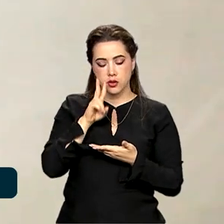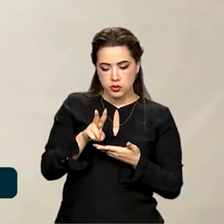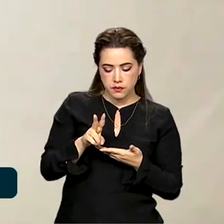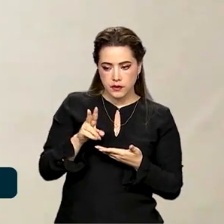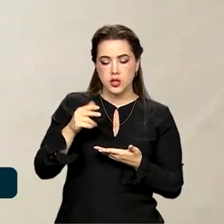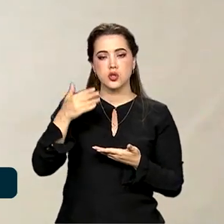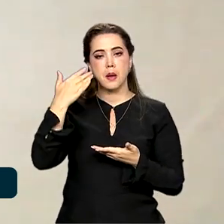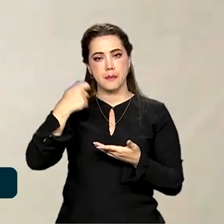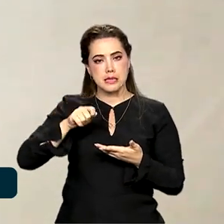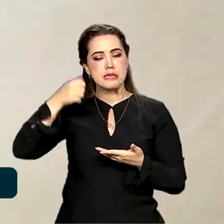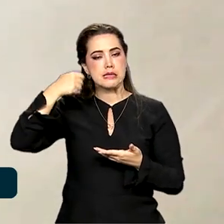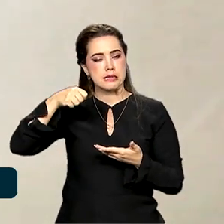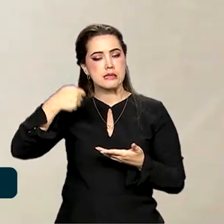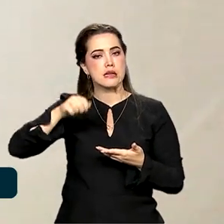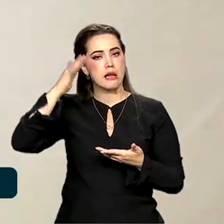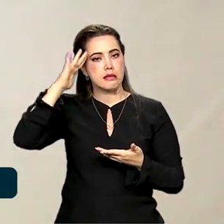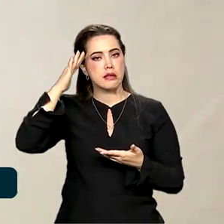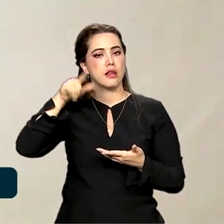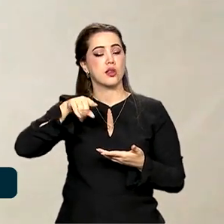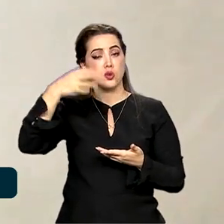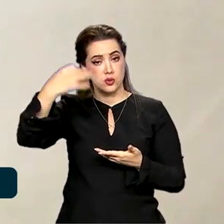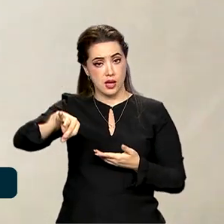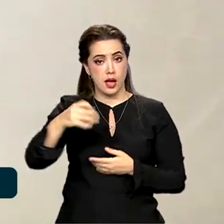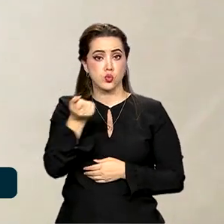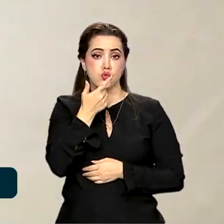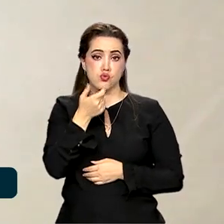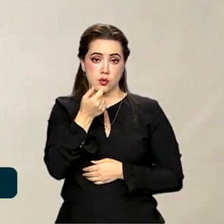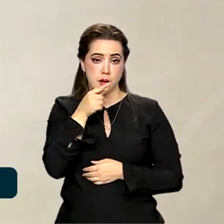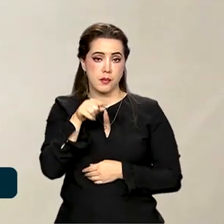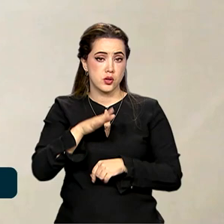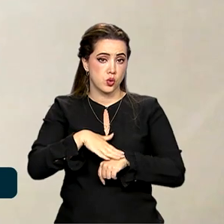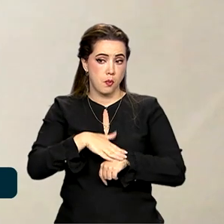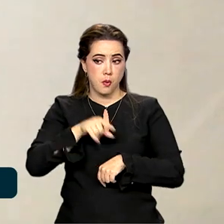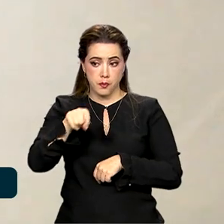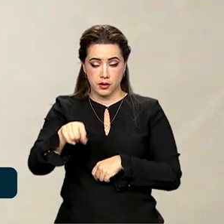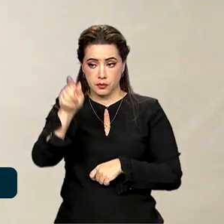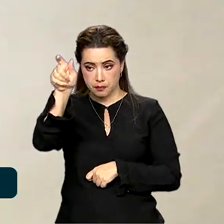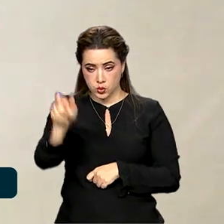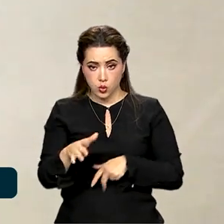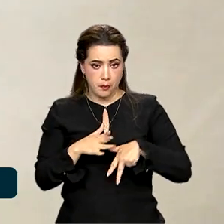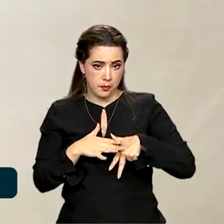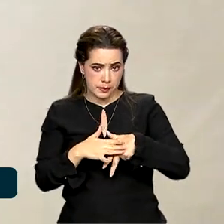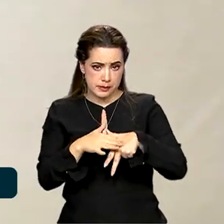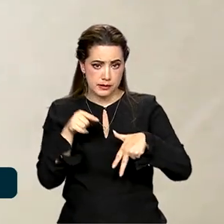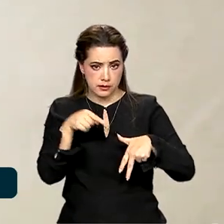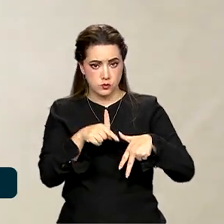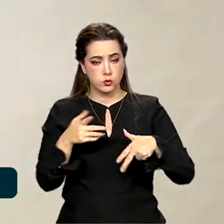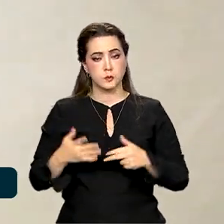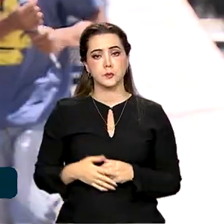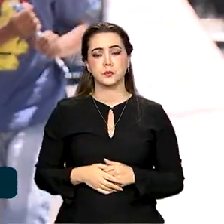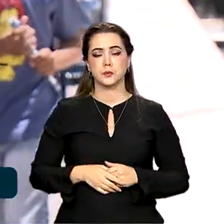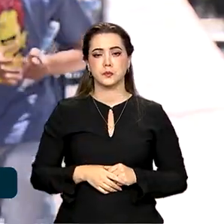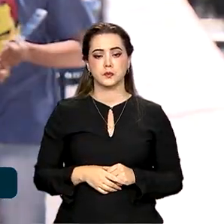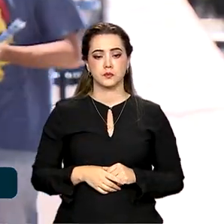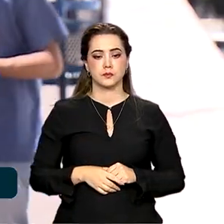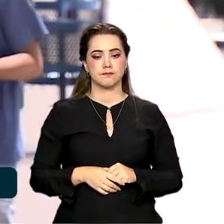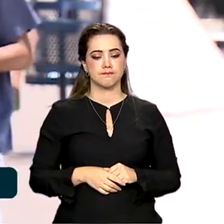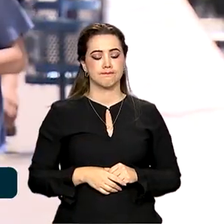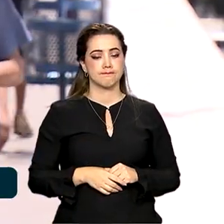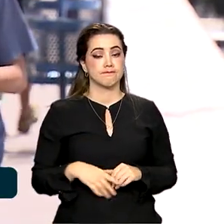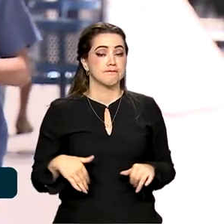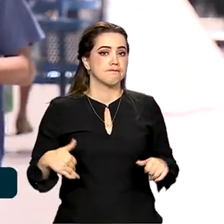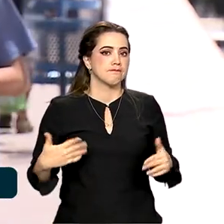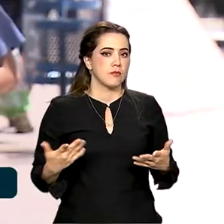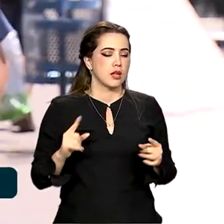entenda qual é o remédio correto a ser tomado ali naquela situação, para aquele indivíduo. A medida